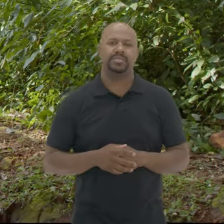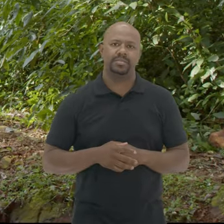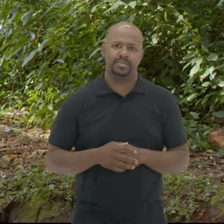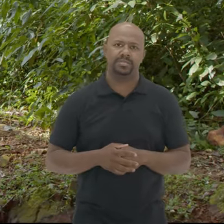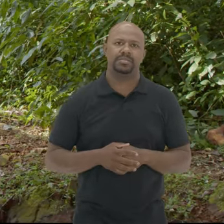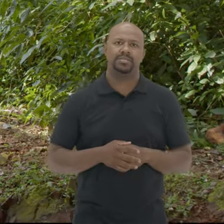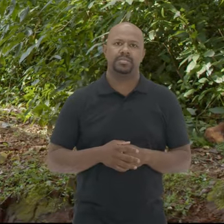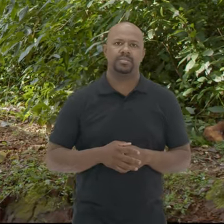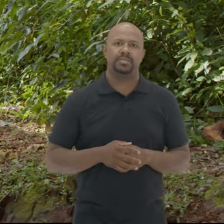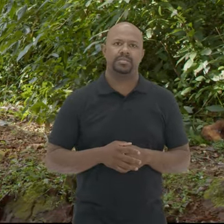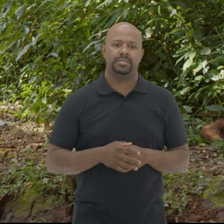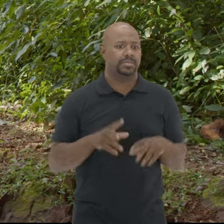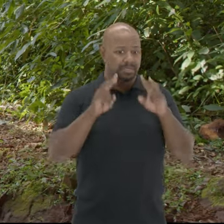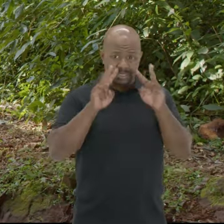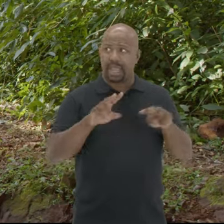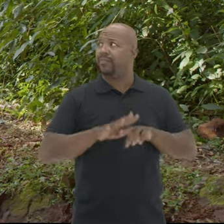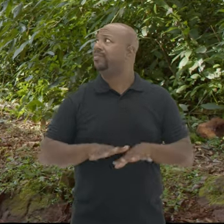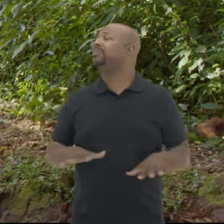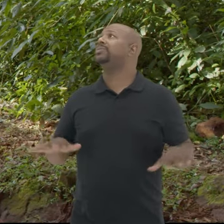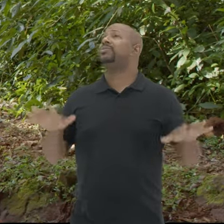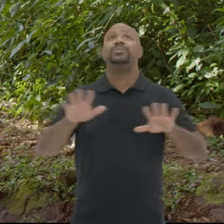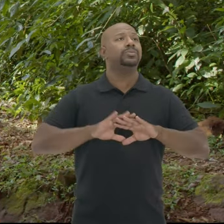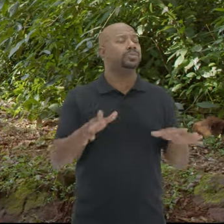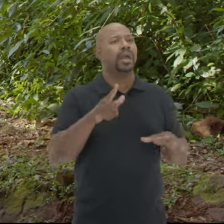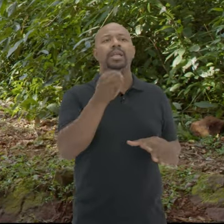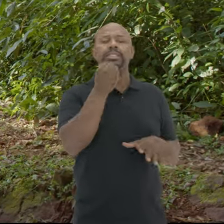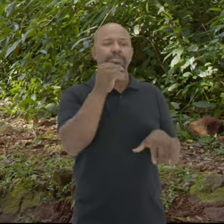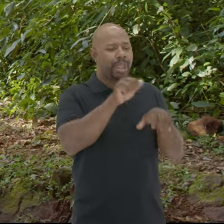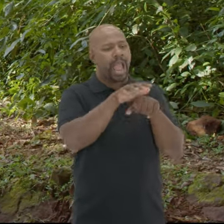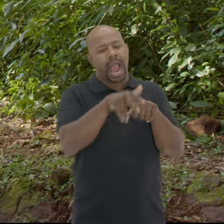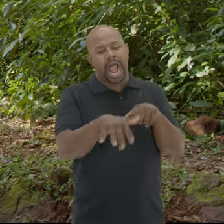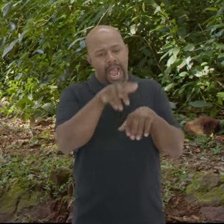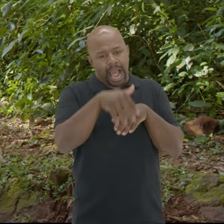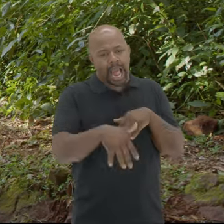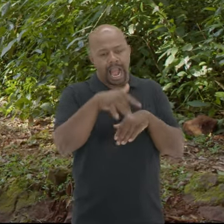Saem por uma trilha Na mata fechada Tá visto Tô só por uma cascata